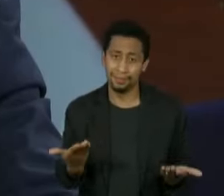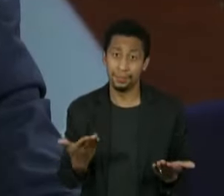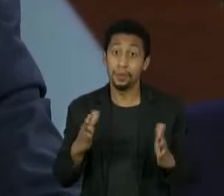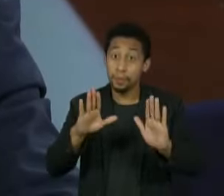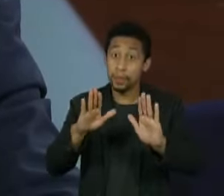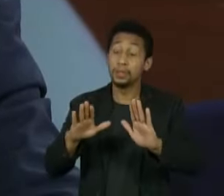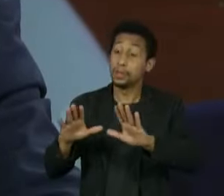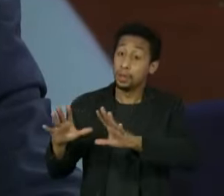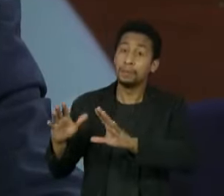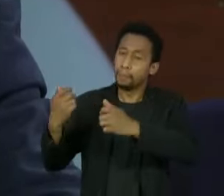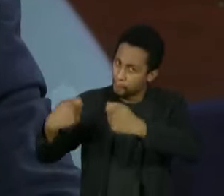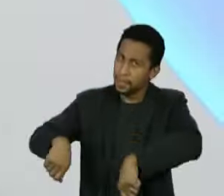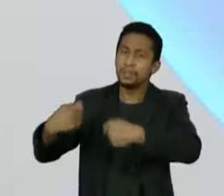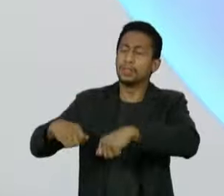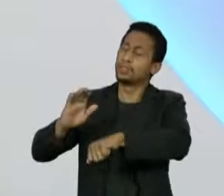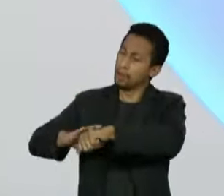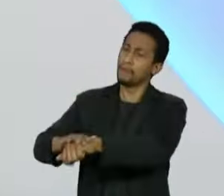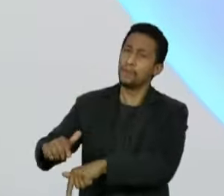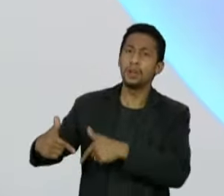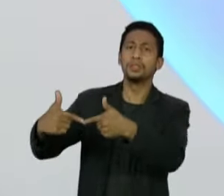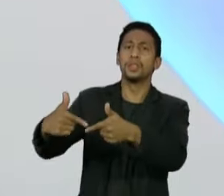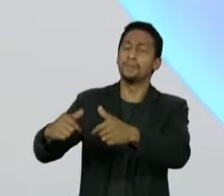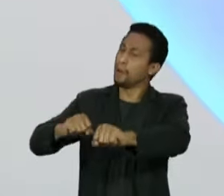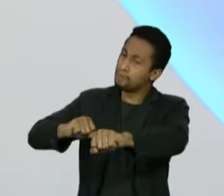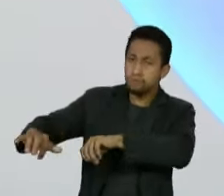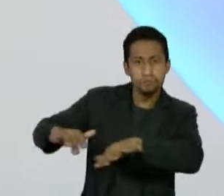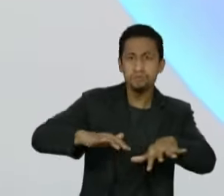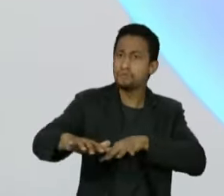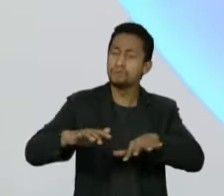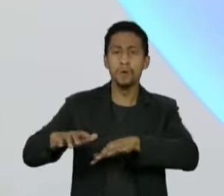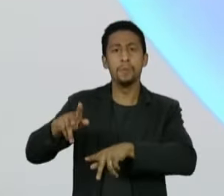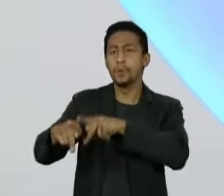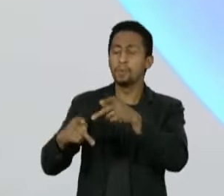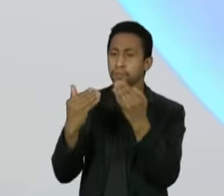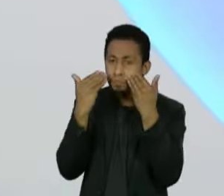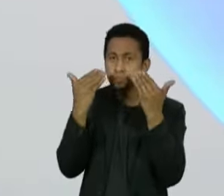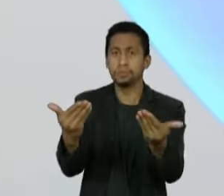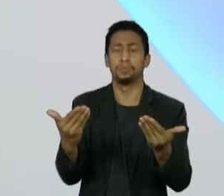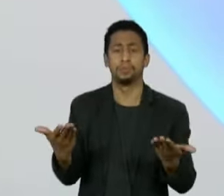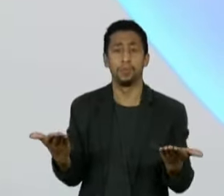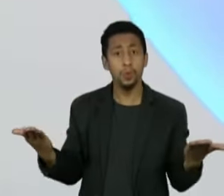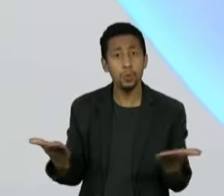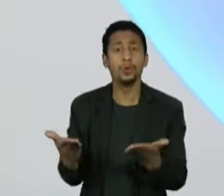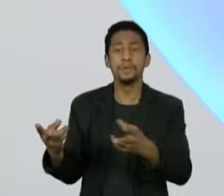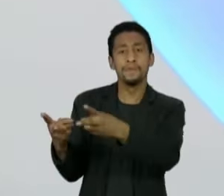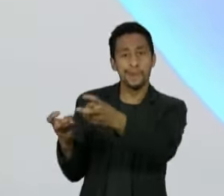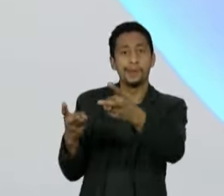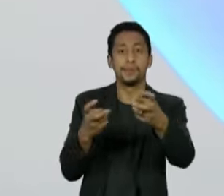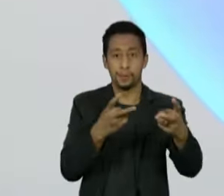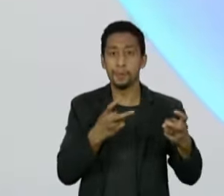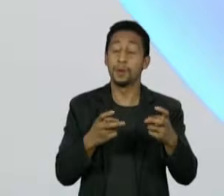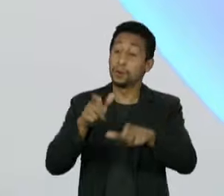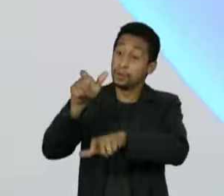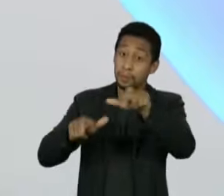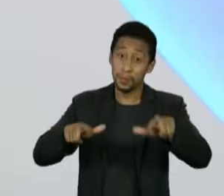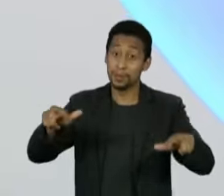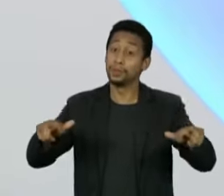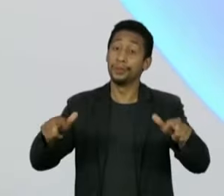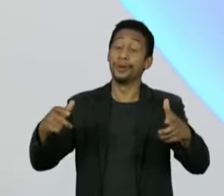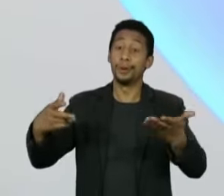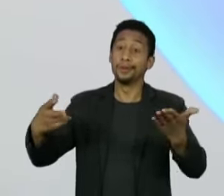o sistema se movimente. Hoje você tem uma inércia muito grande, você teve uma ocupação política de espaços que são necessários para ter apuração e controle.